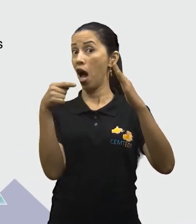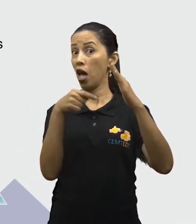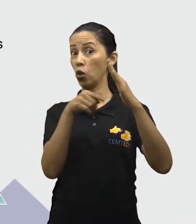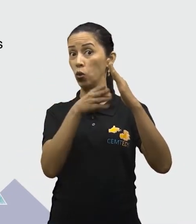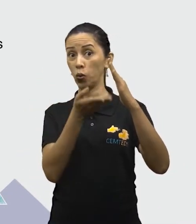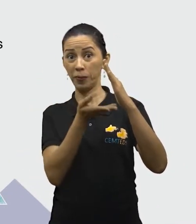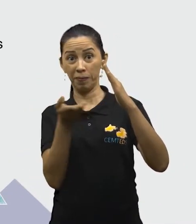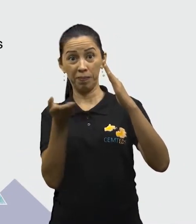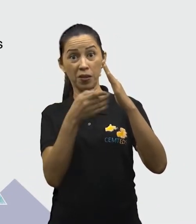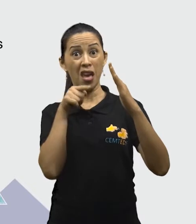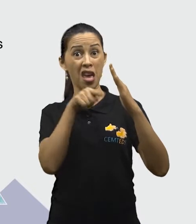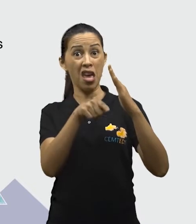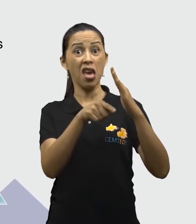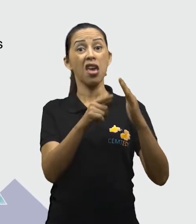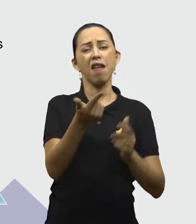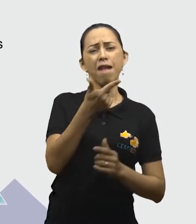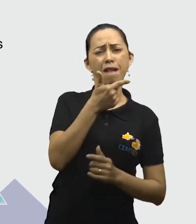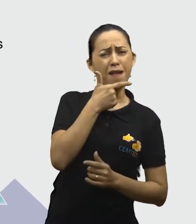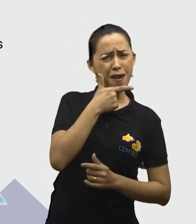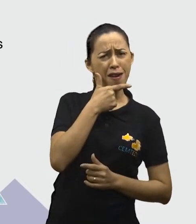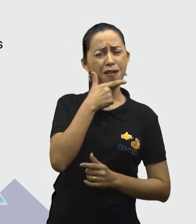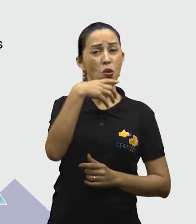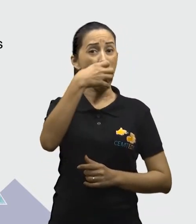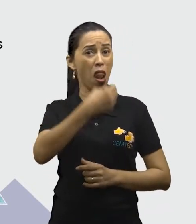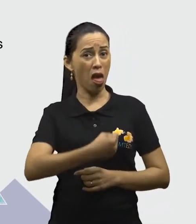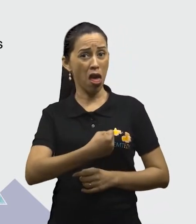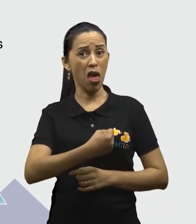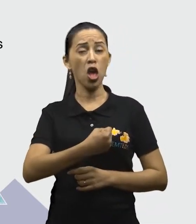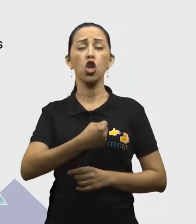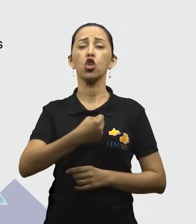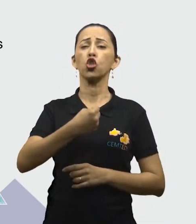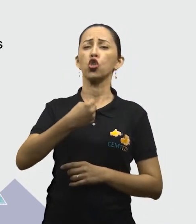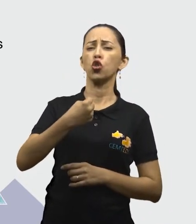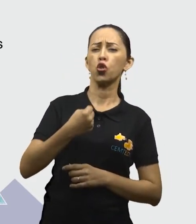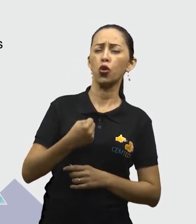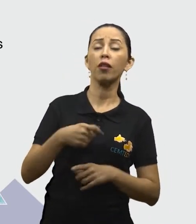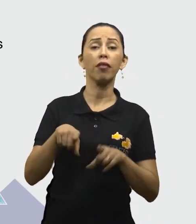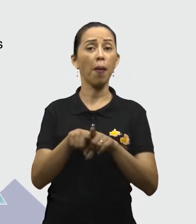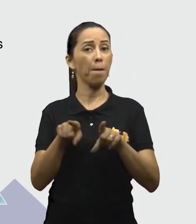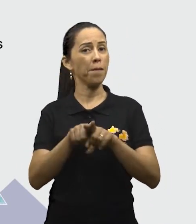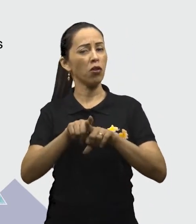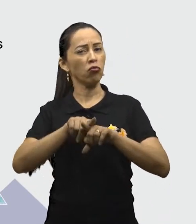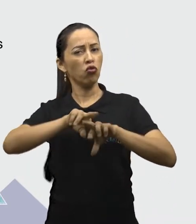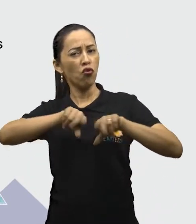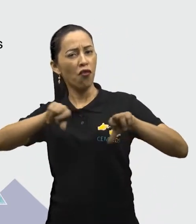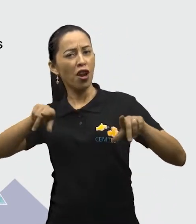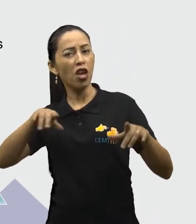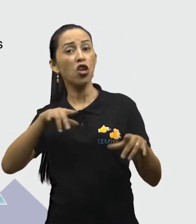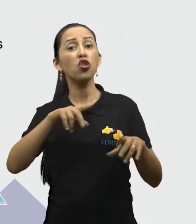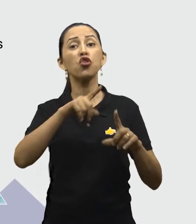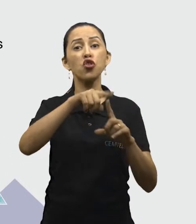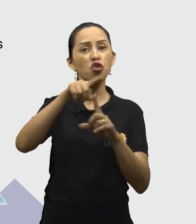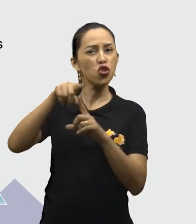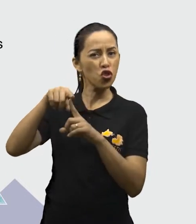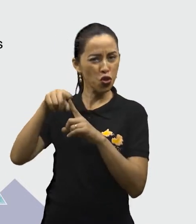iogurte, carne e ovos, leguminosas e oleaginosas também. Então, gente consome uma quantidade menor.